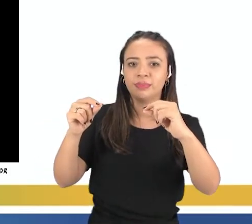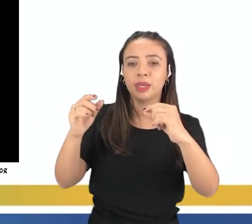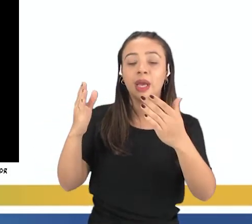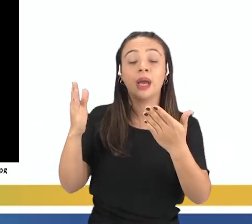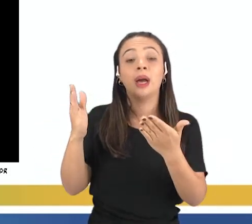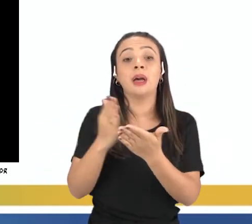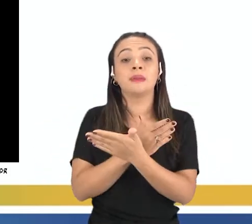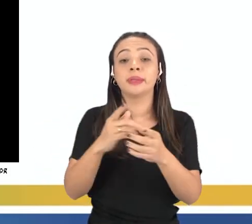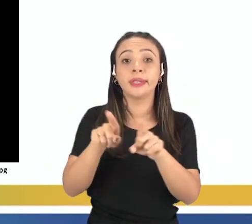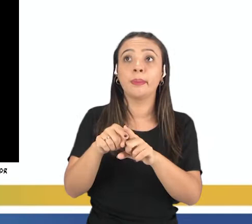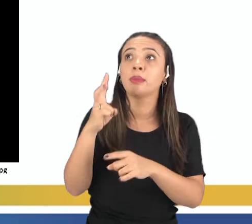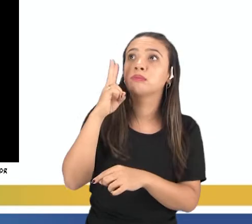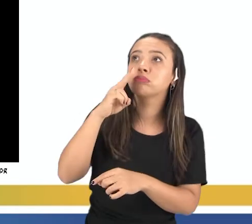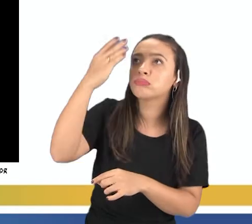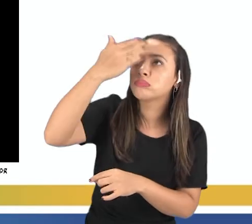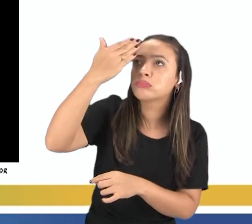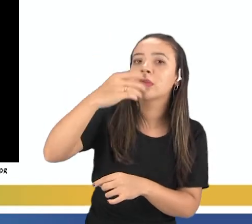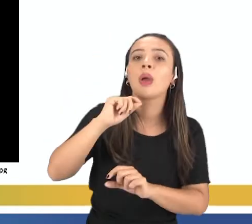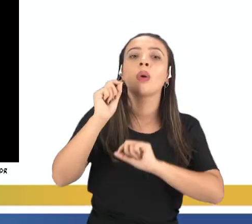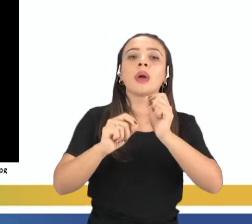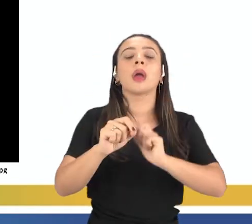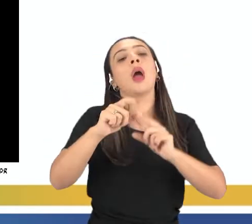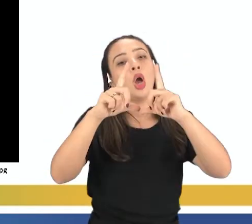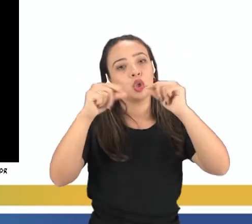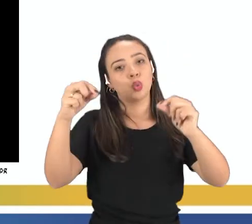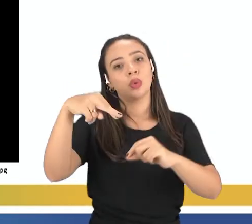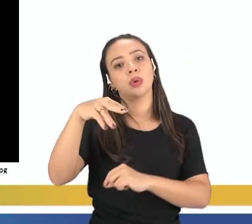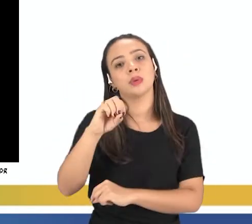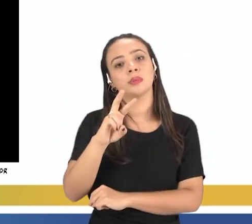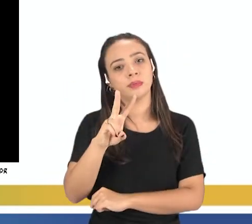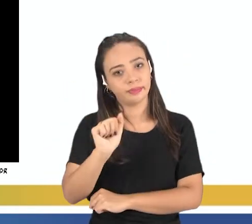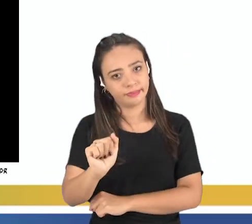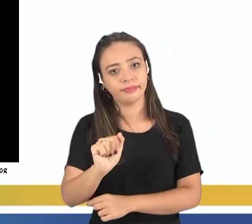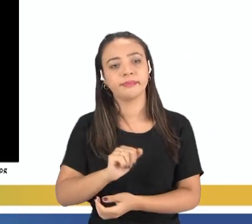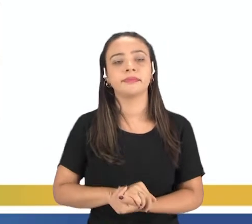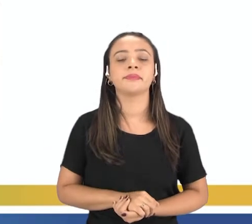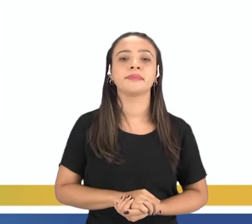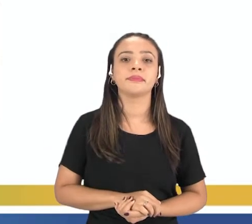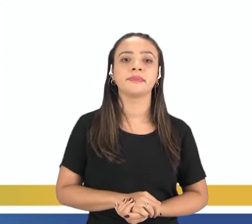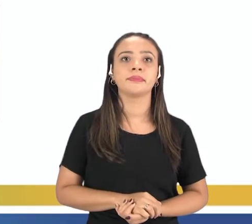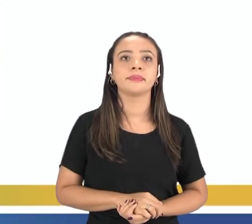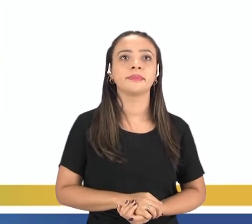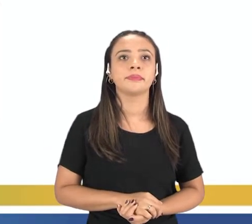aparece nada no cérebro, que a gente está em Lua nova, tá? Vamos dar seguimento.